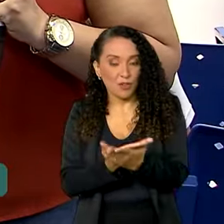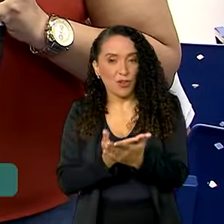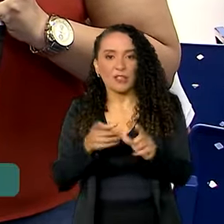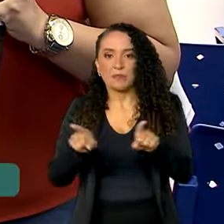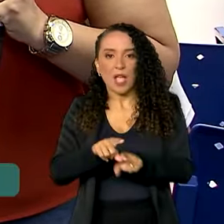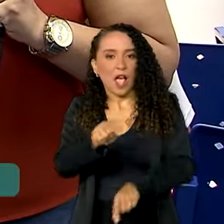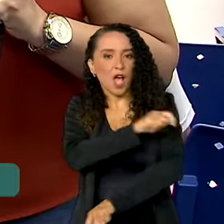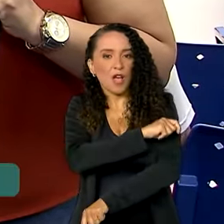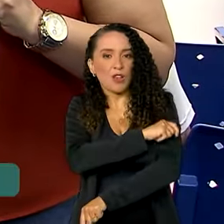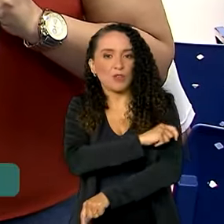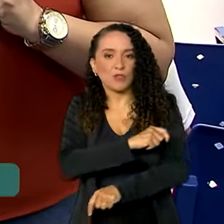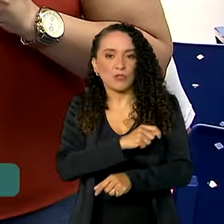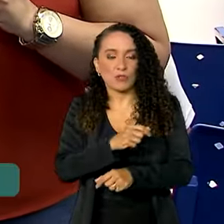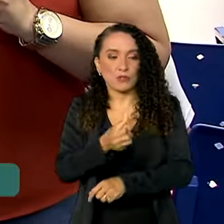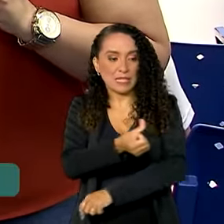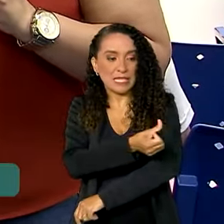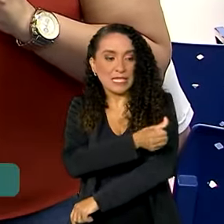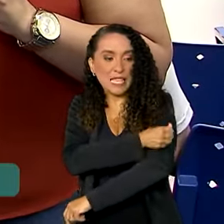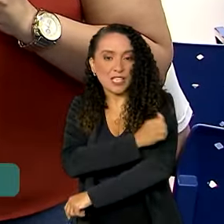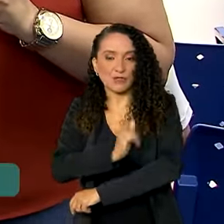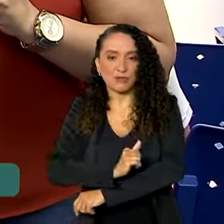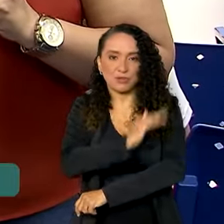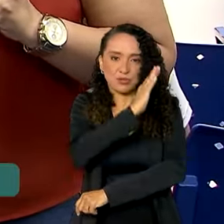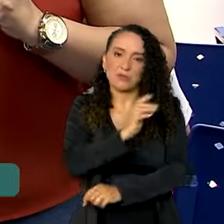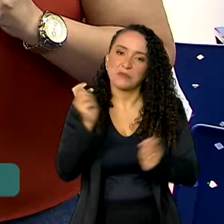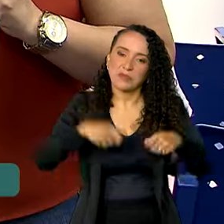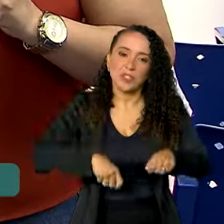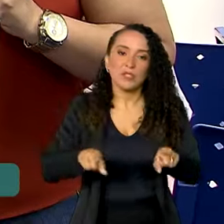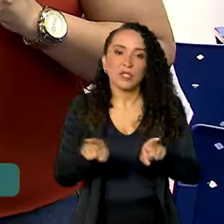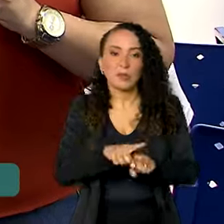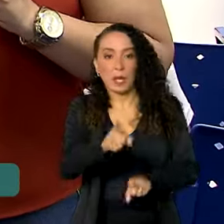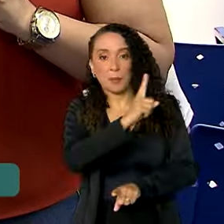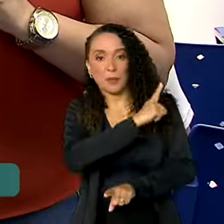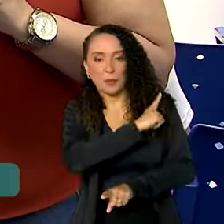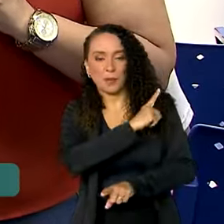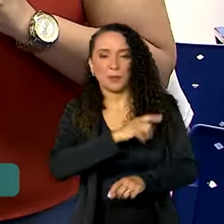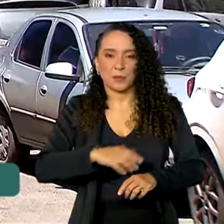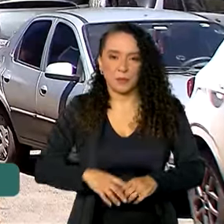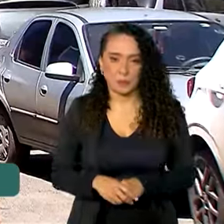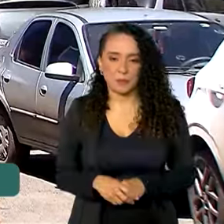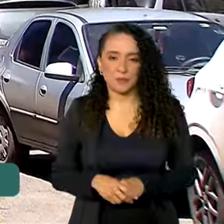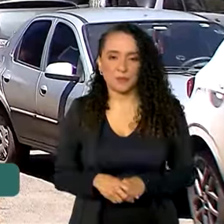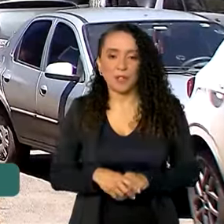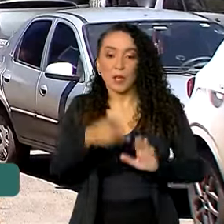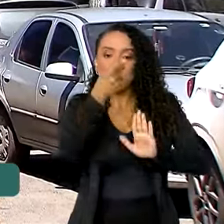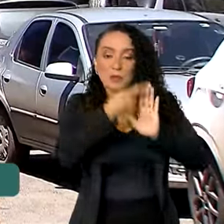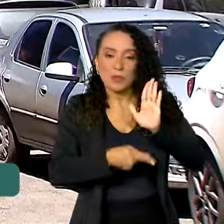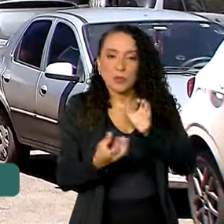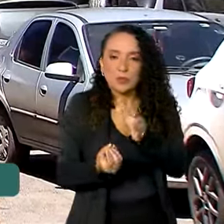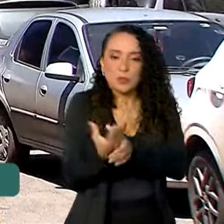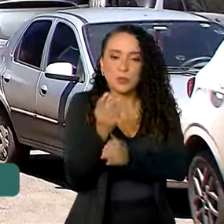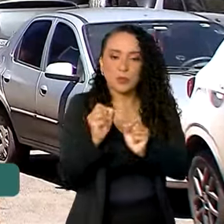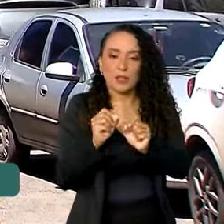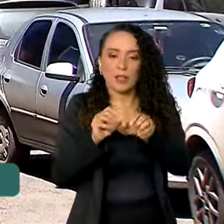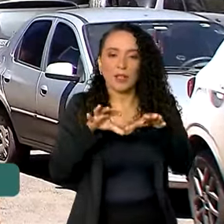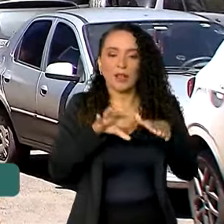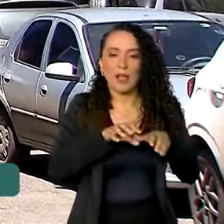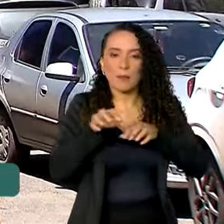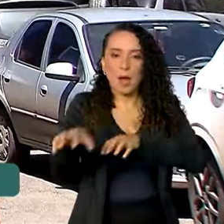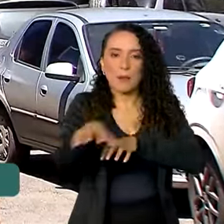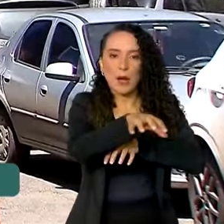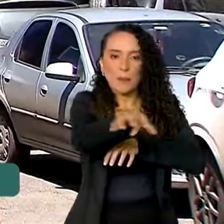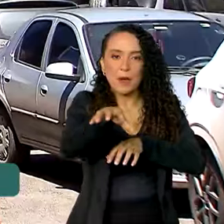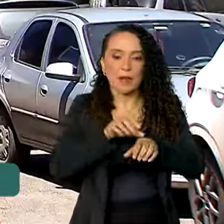para estudantes a partir do sexto ano do ensino fundamental e o primeiro ano do ensino médio. O projeto piloto é itinerante. A